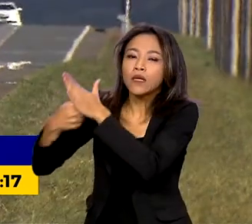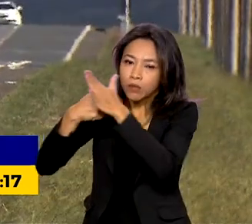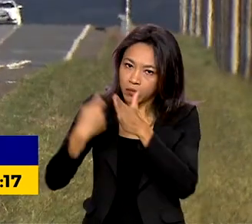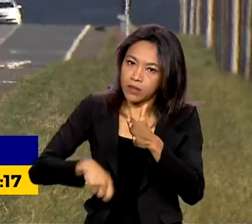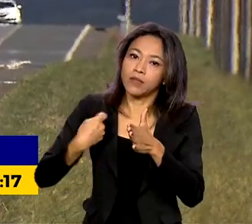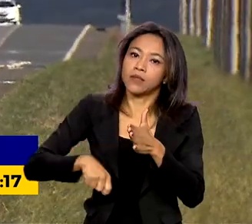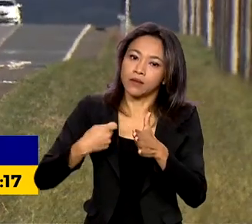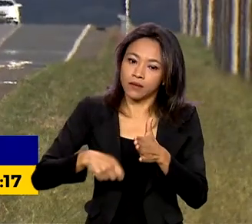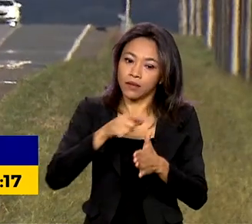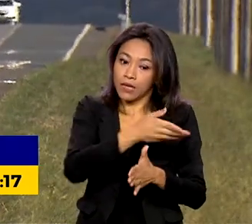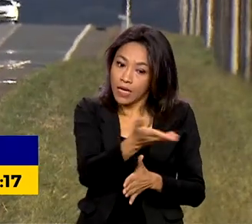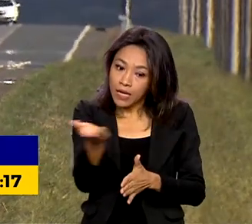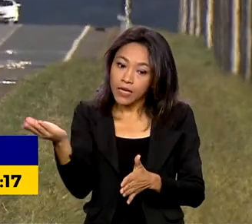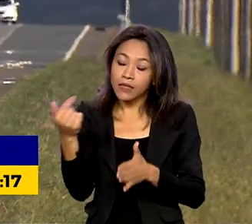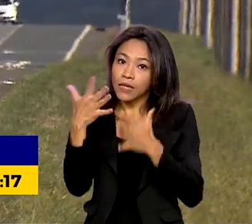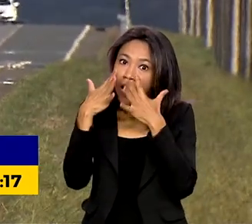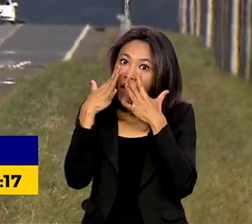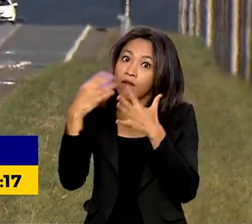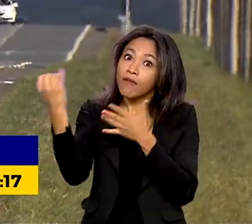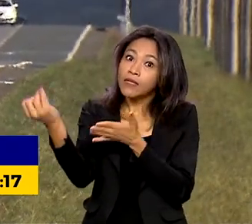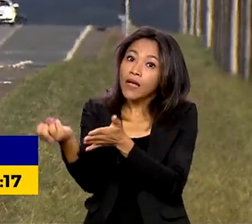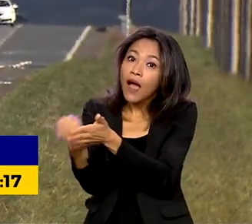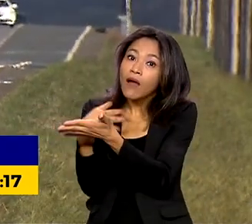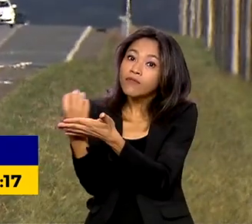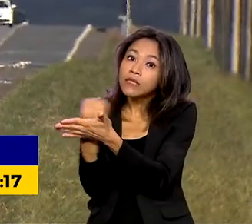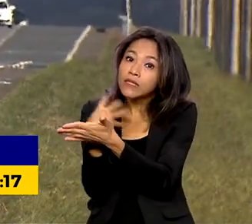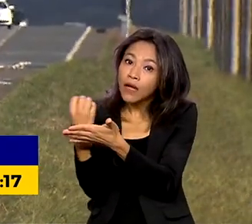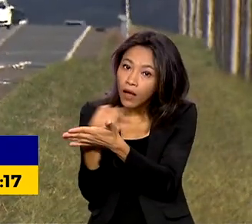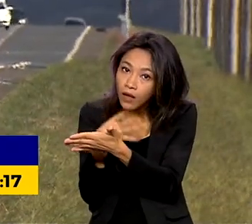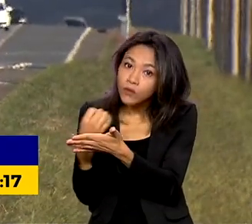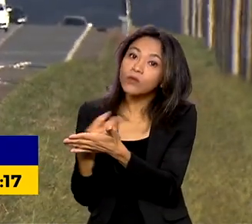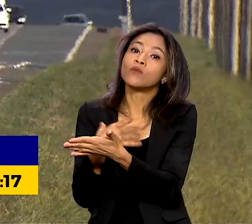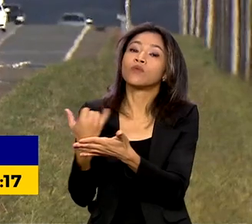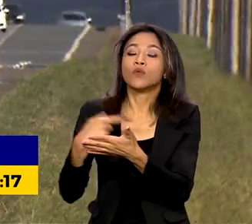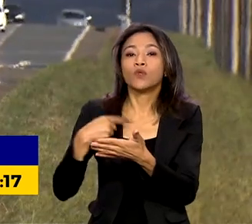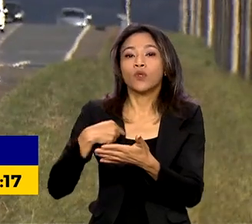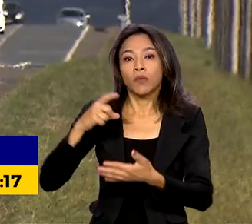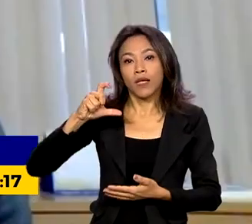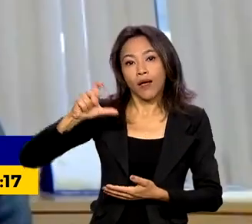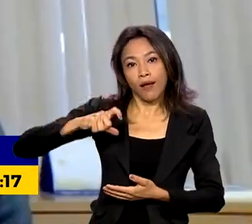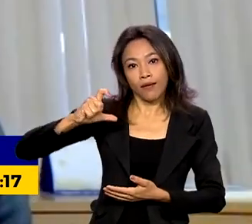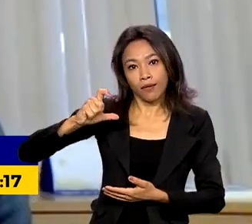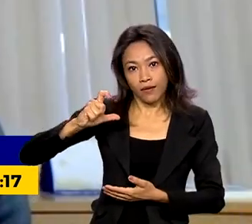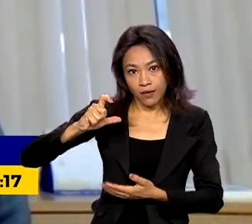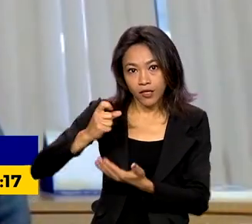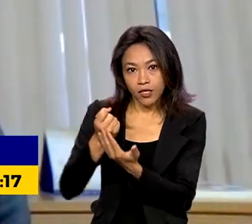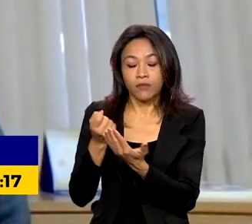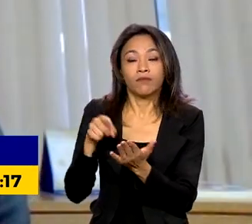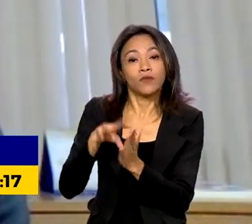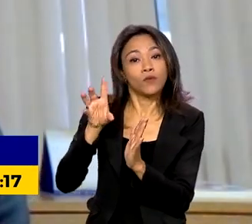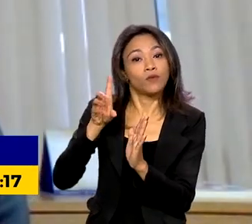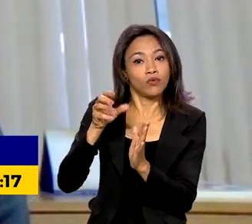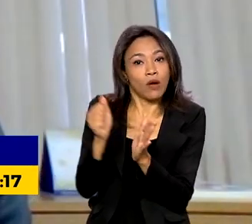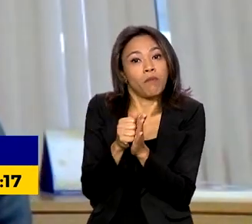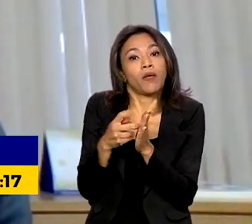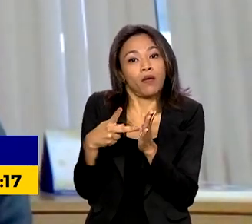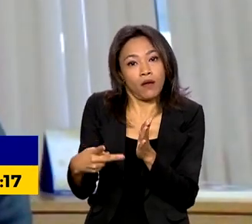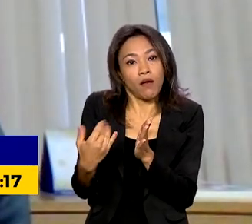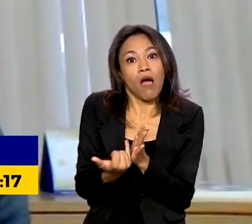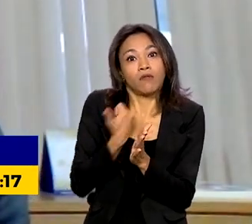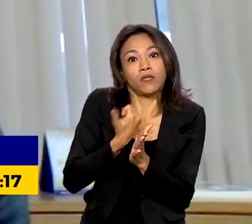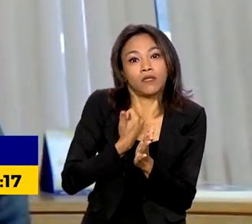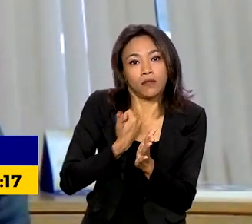motoristas receberão alertas pelo aplicativo da carteira digital de habilitação. E o cidadão também vai poder, ele mesmo,